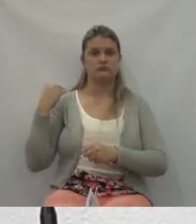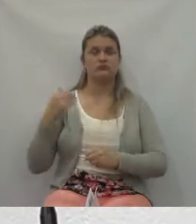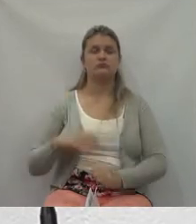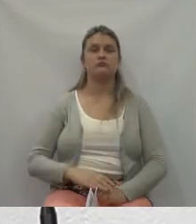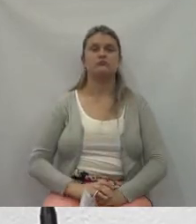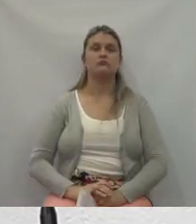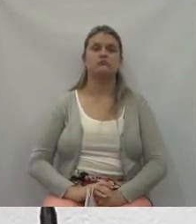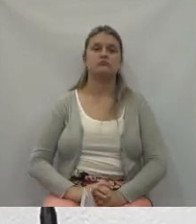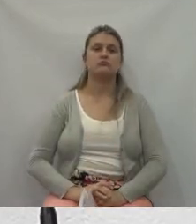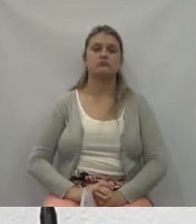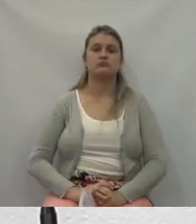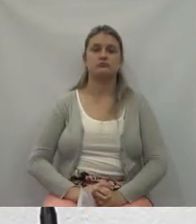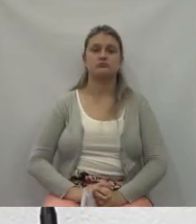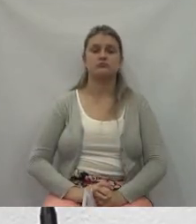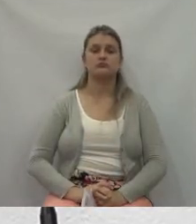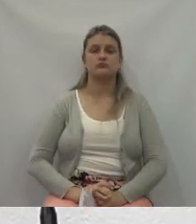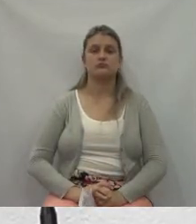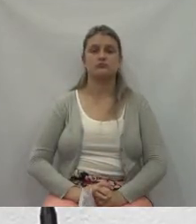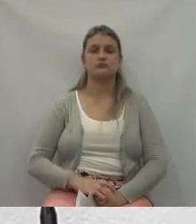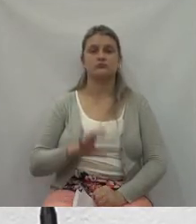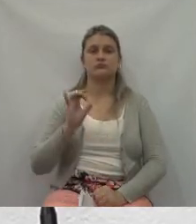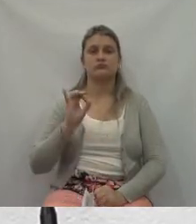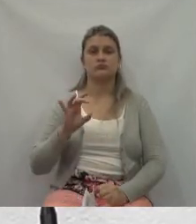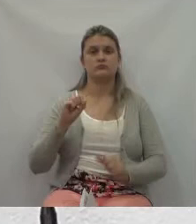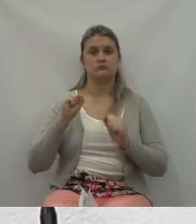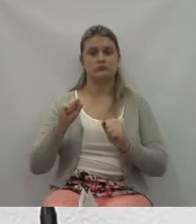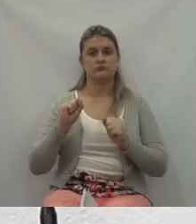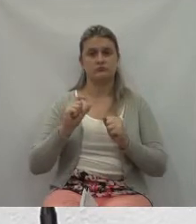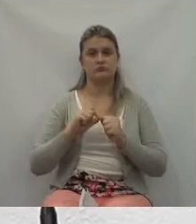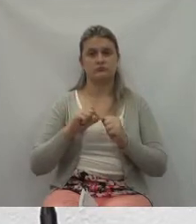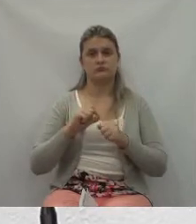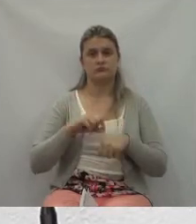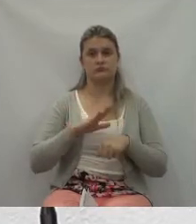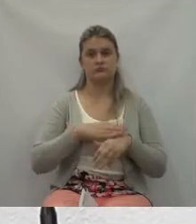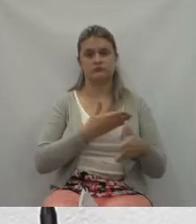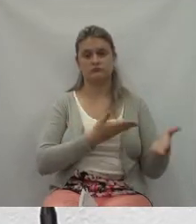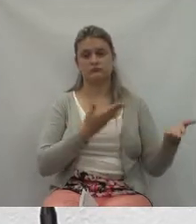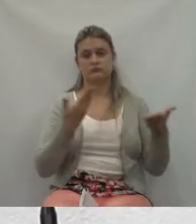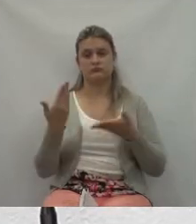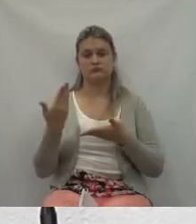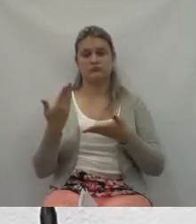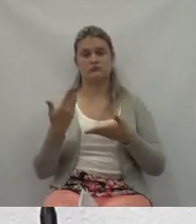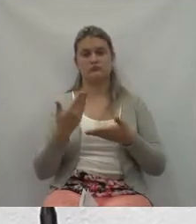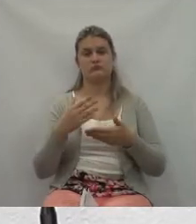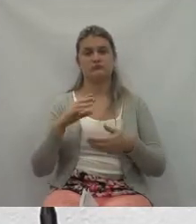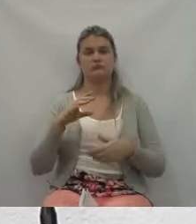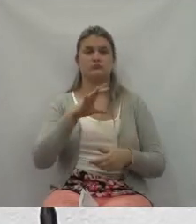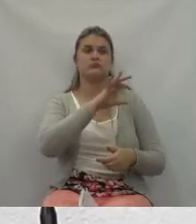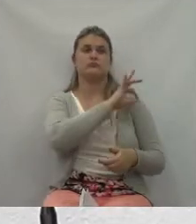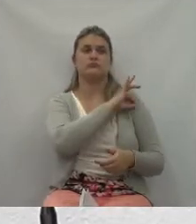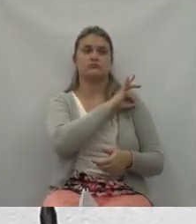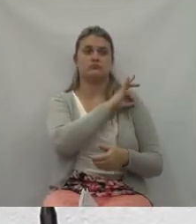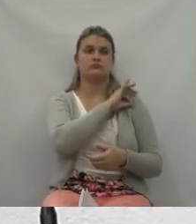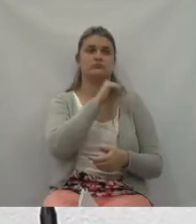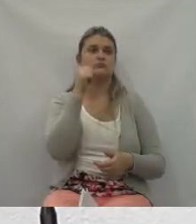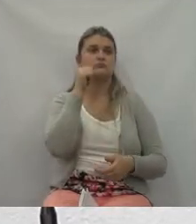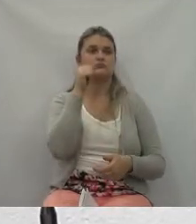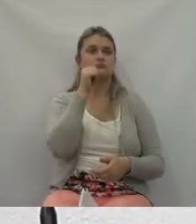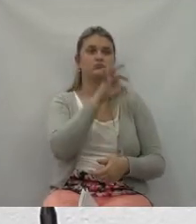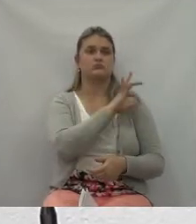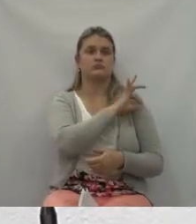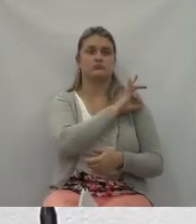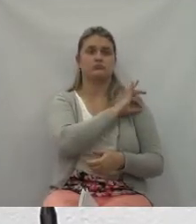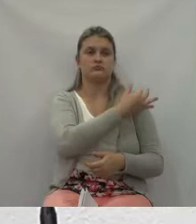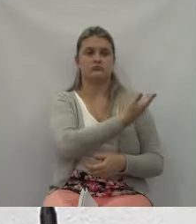somente foi possível trazer mais um delegado, uma delegada para a União da Vitória, devido a ação